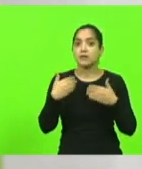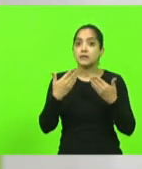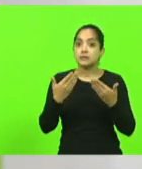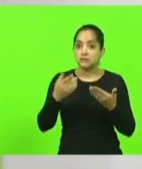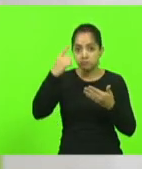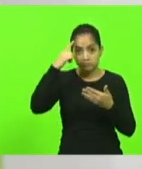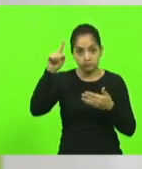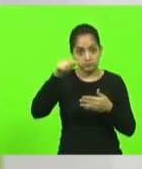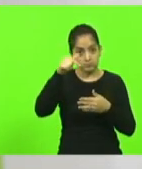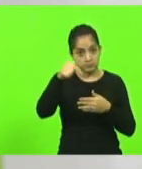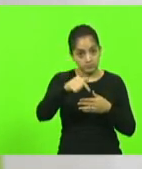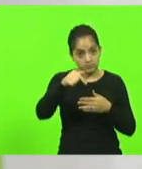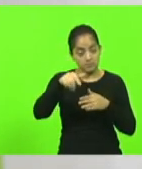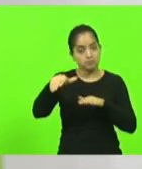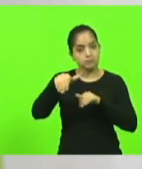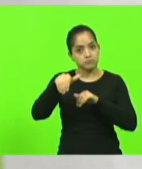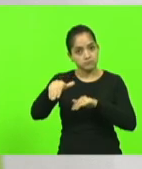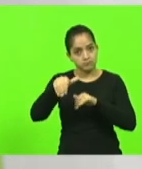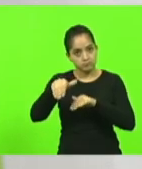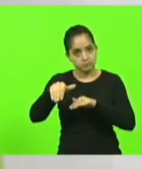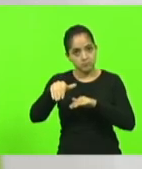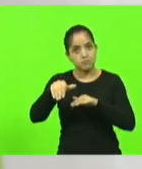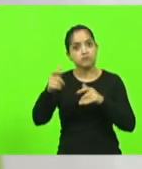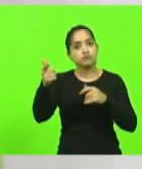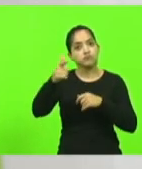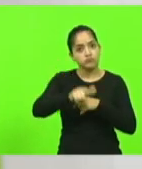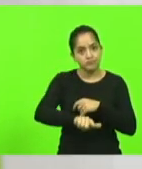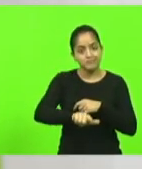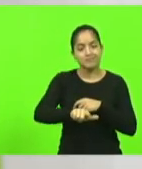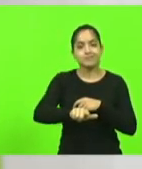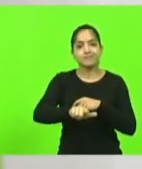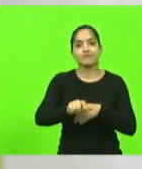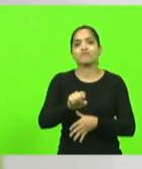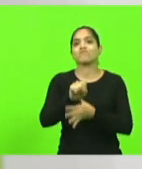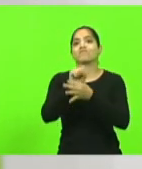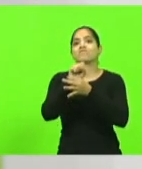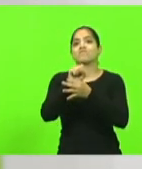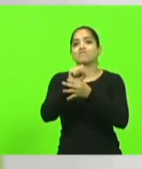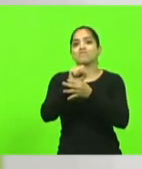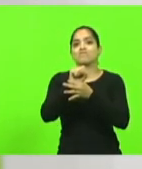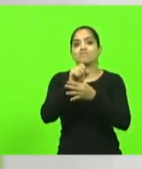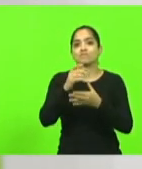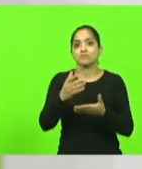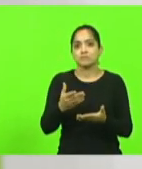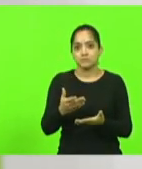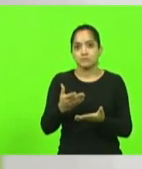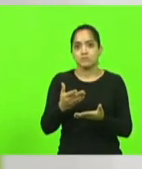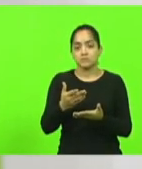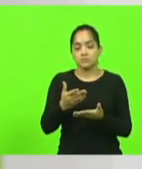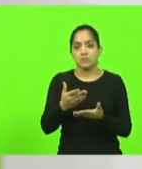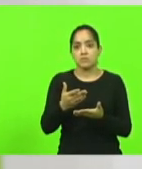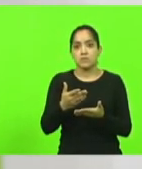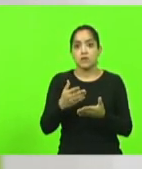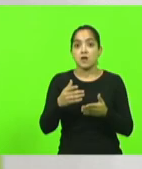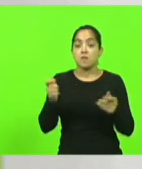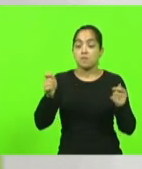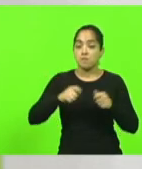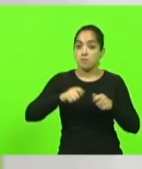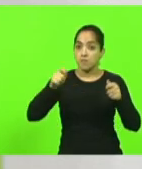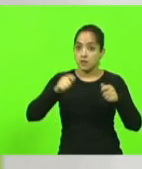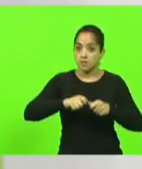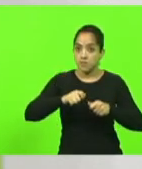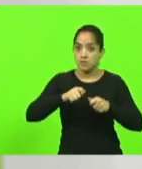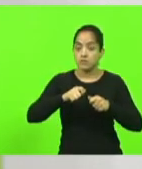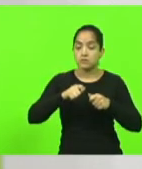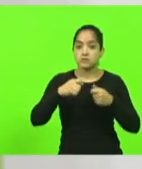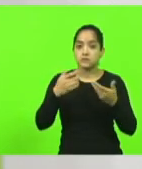7 de setembro, nós estaremos reforçando este conceito para que ele possa encontrar